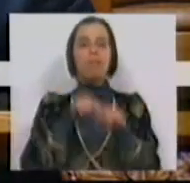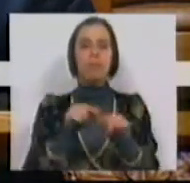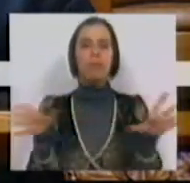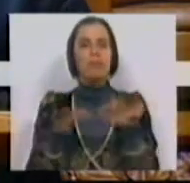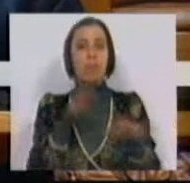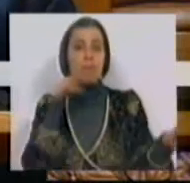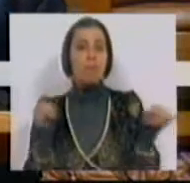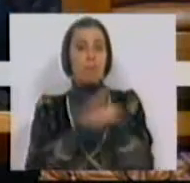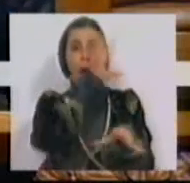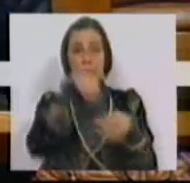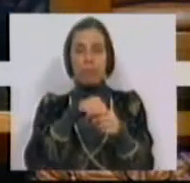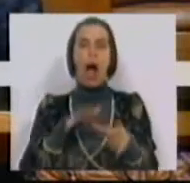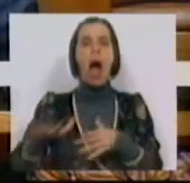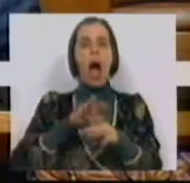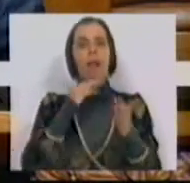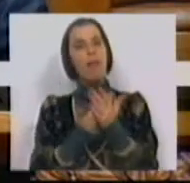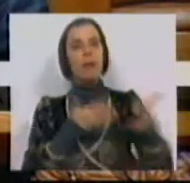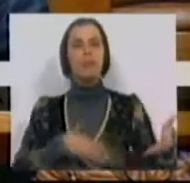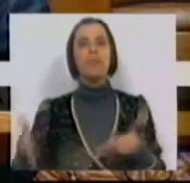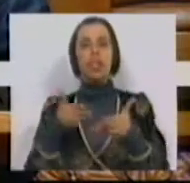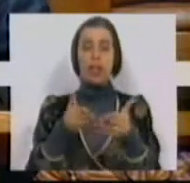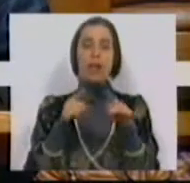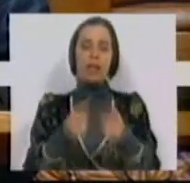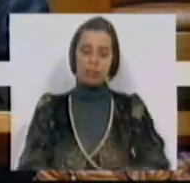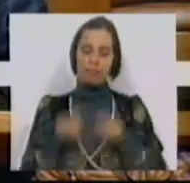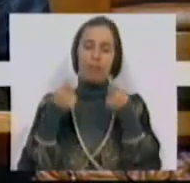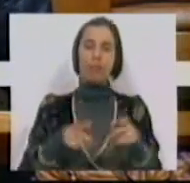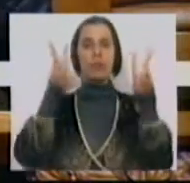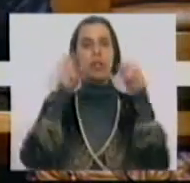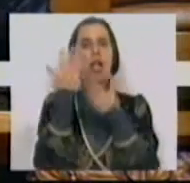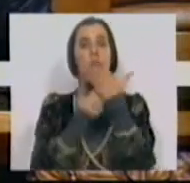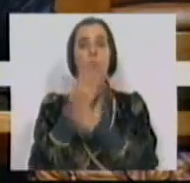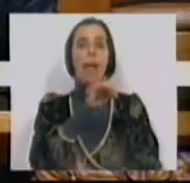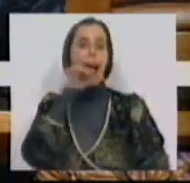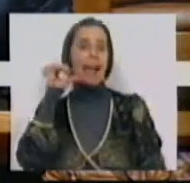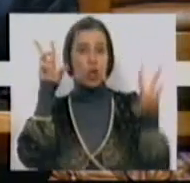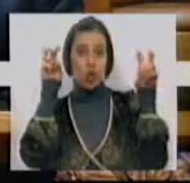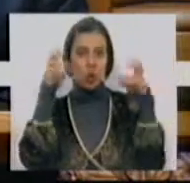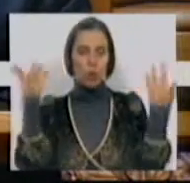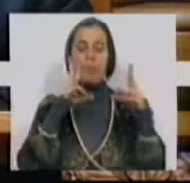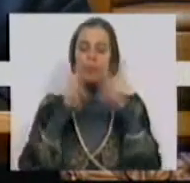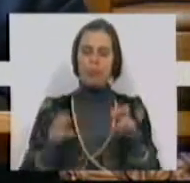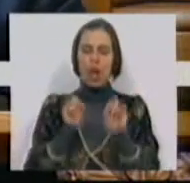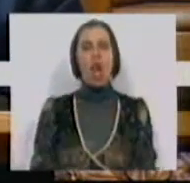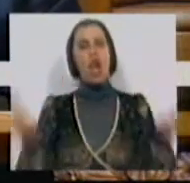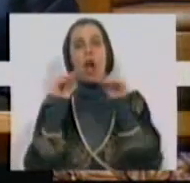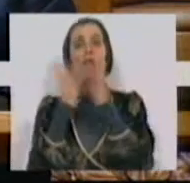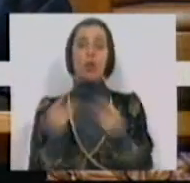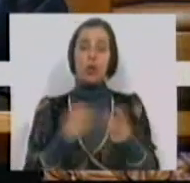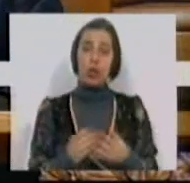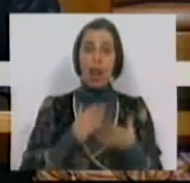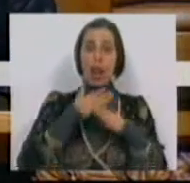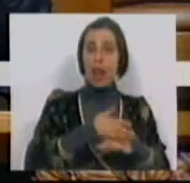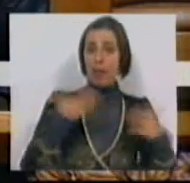do cluster do mar e área estratégica de aposta na denominada economia azul. Investigar novas soluções para